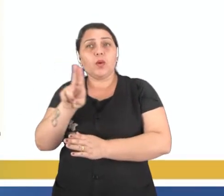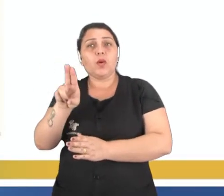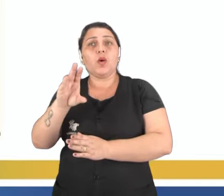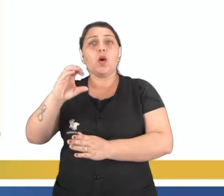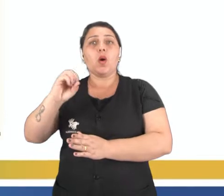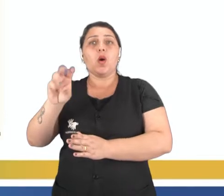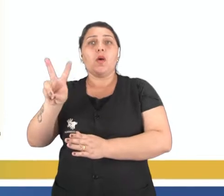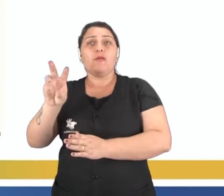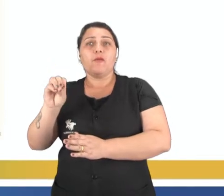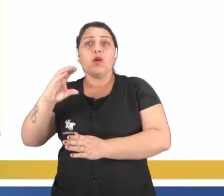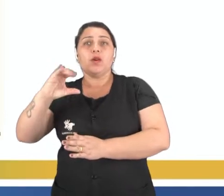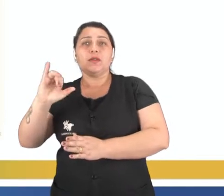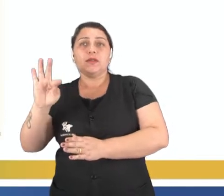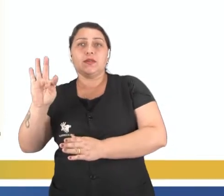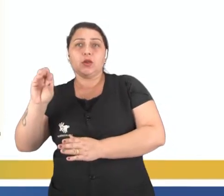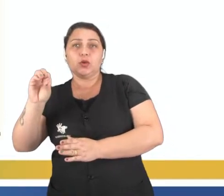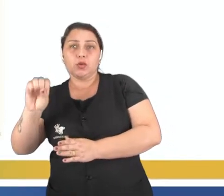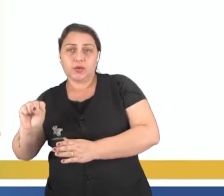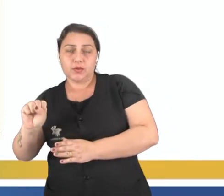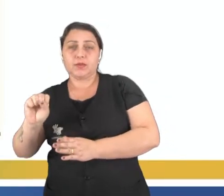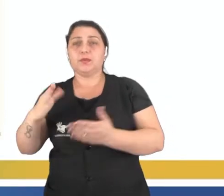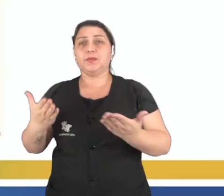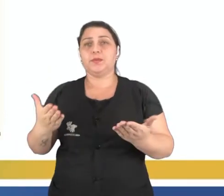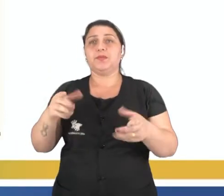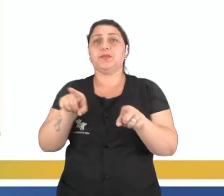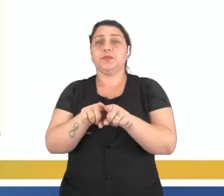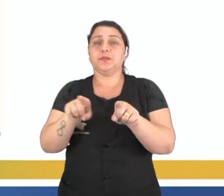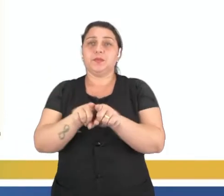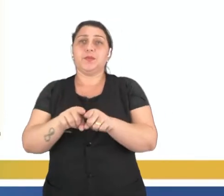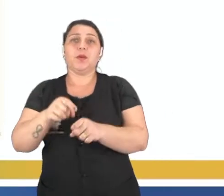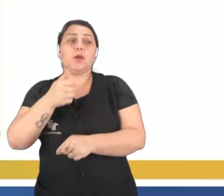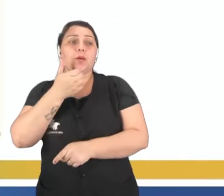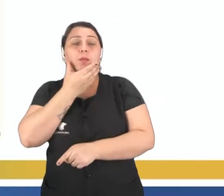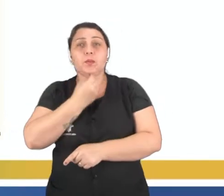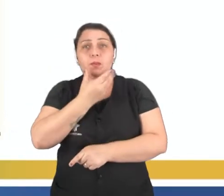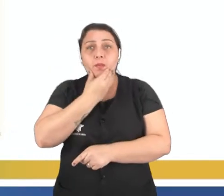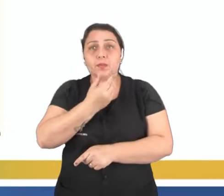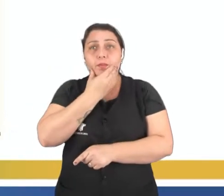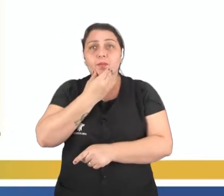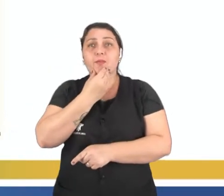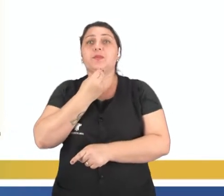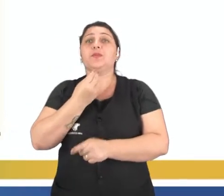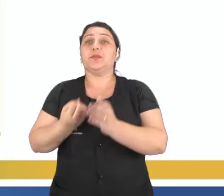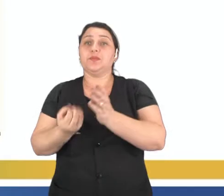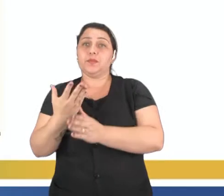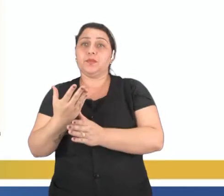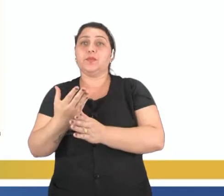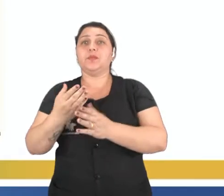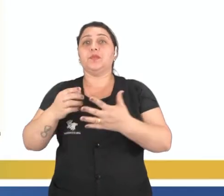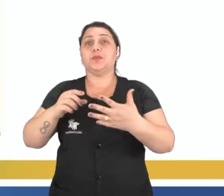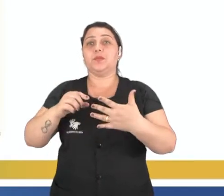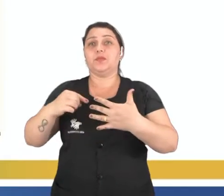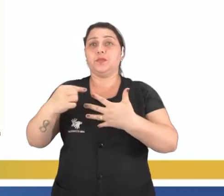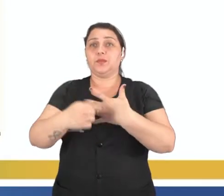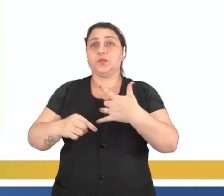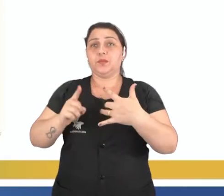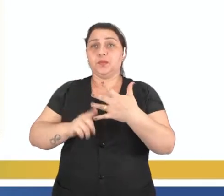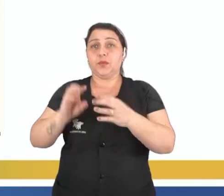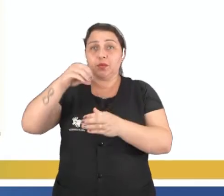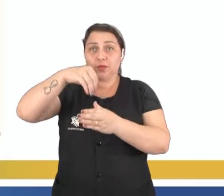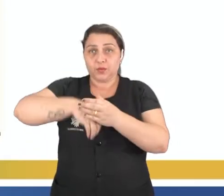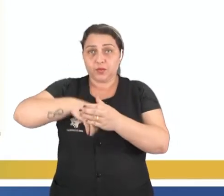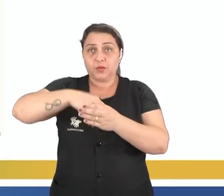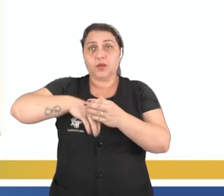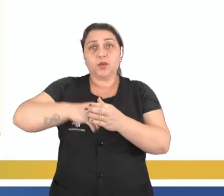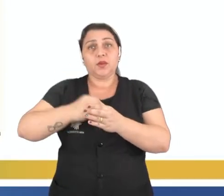ovócitos, tá? E da mesma forma que no masculino, o sistema reprodutor feminino, é formado por órgãos internos